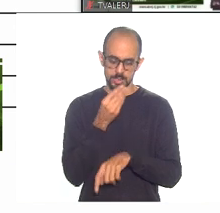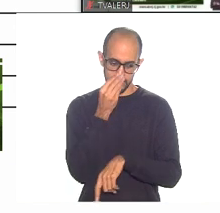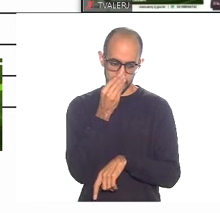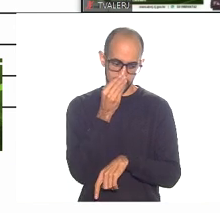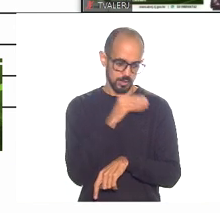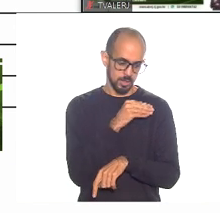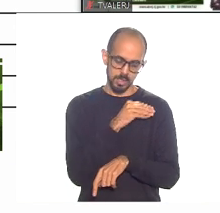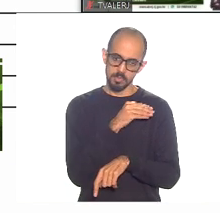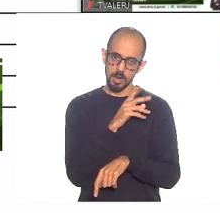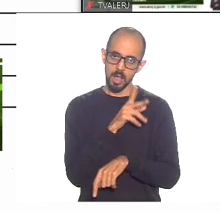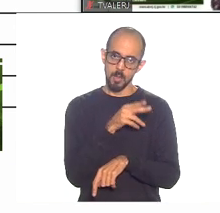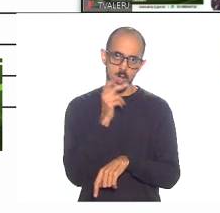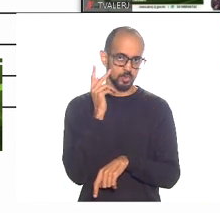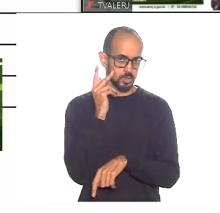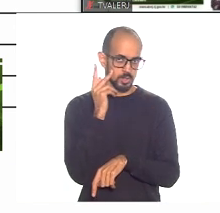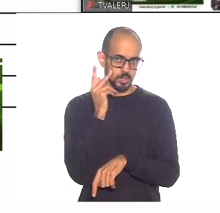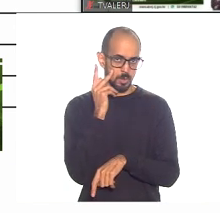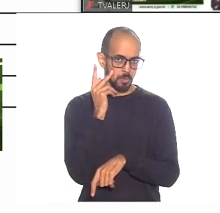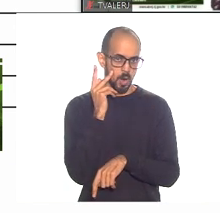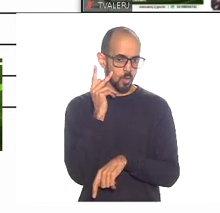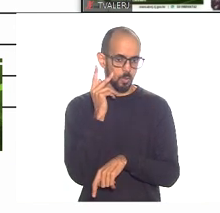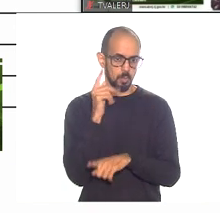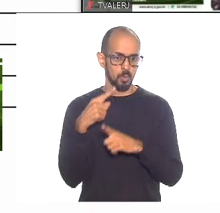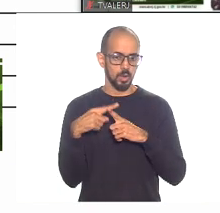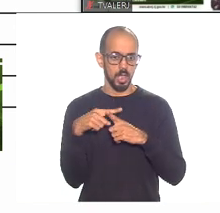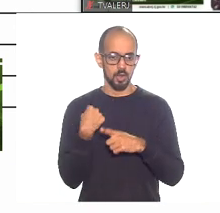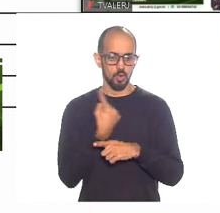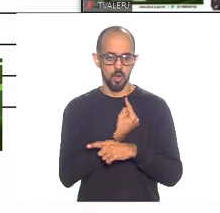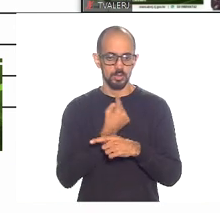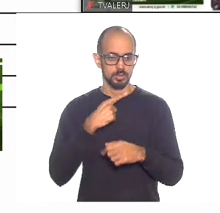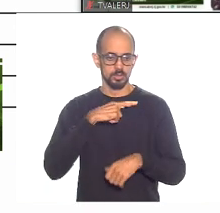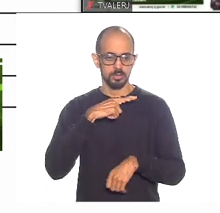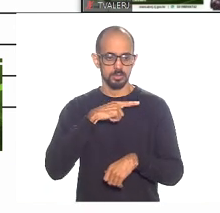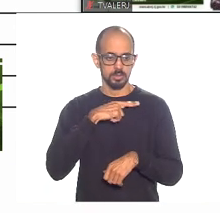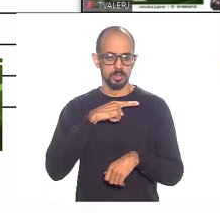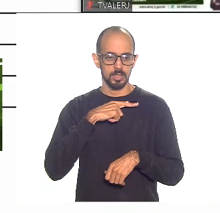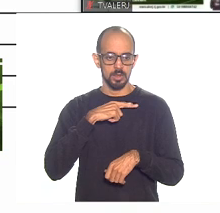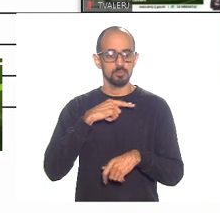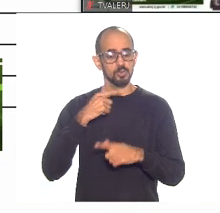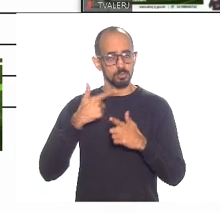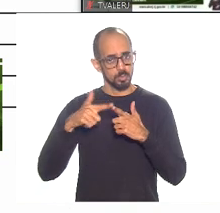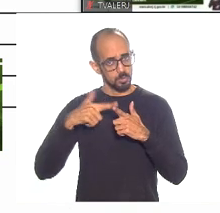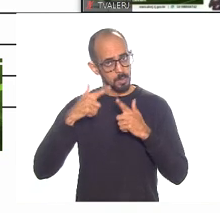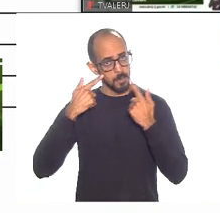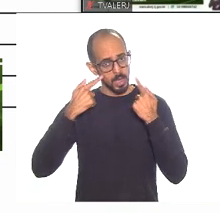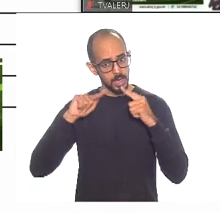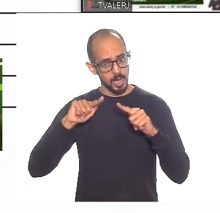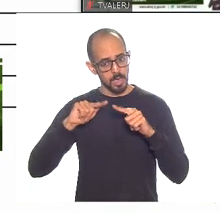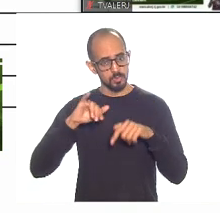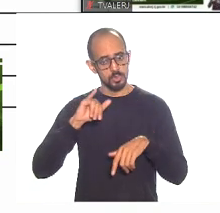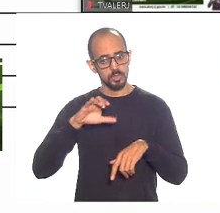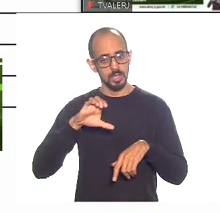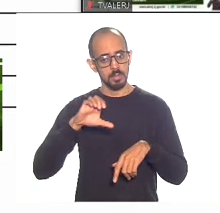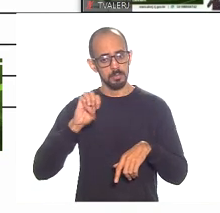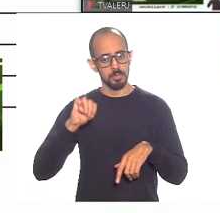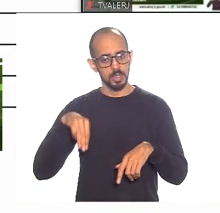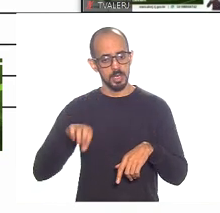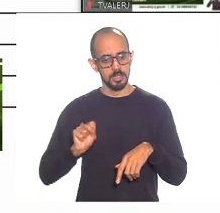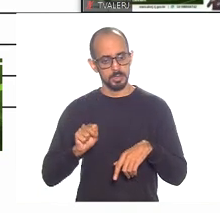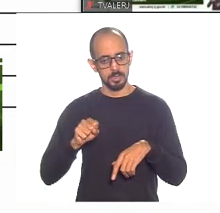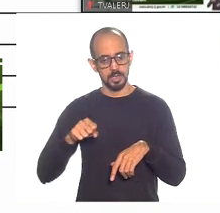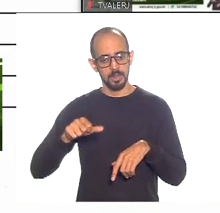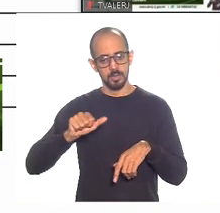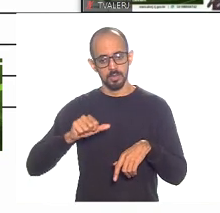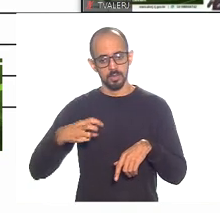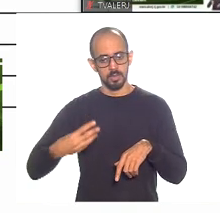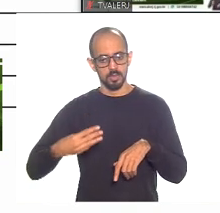São Paulo e a gente tem um problema aí grave por causa do ICMS, que estamos apenas na 13ª posição. Mas essa tua